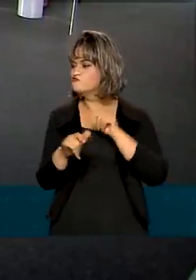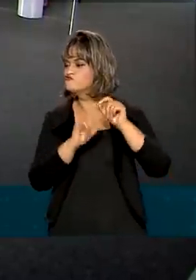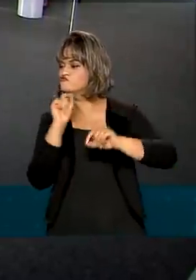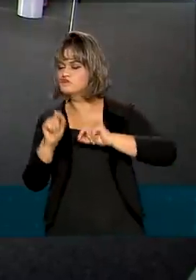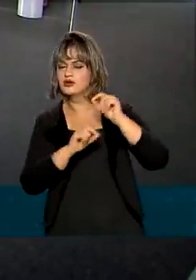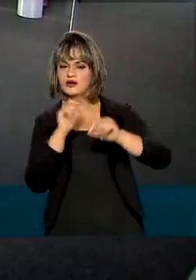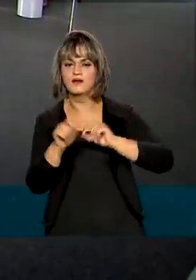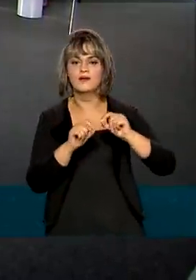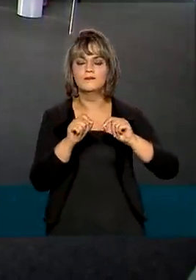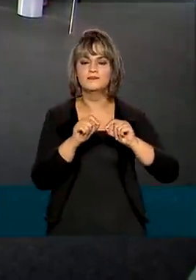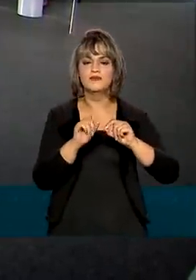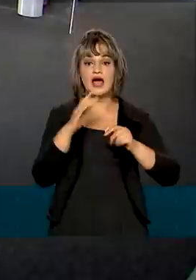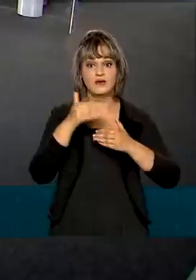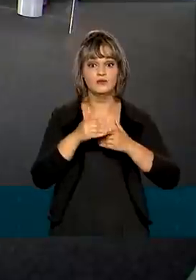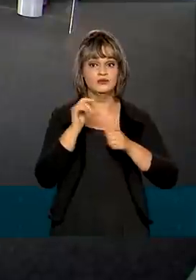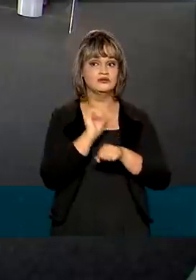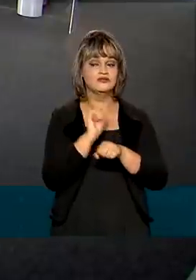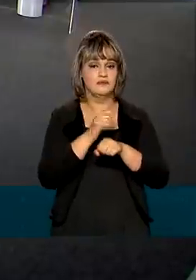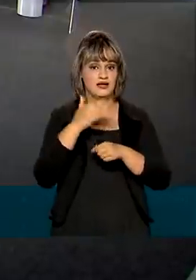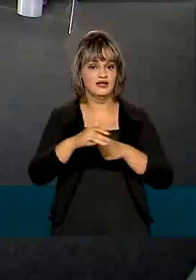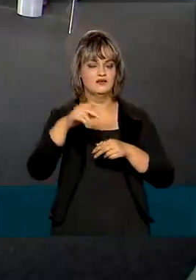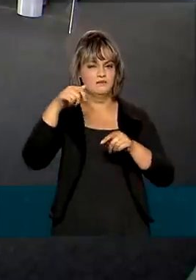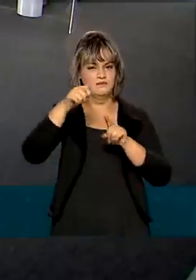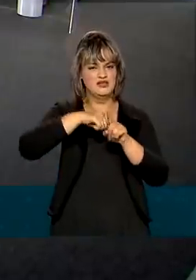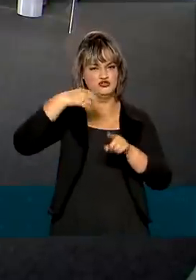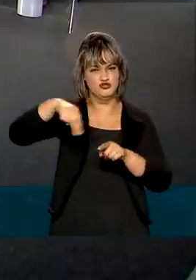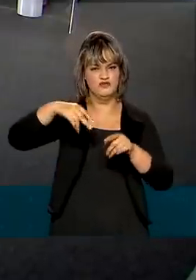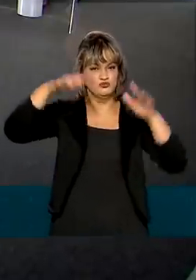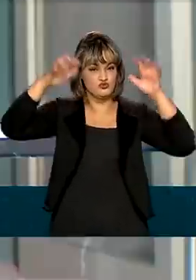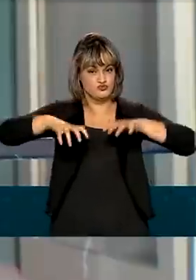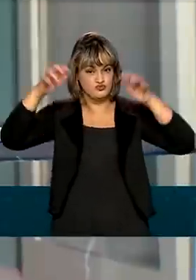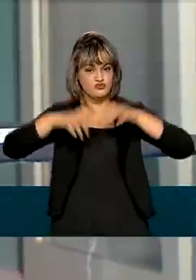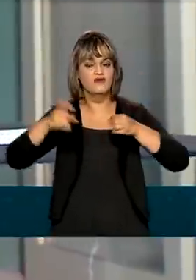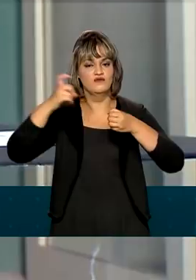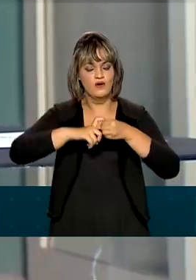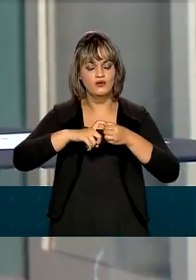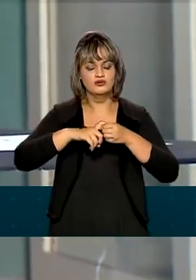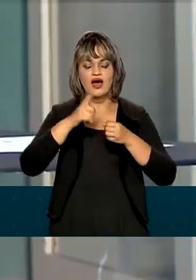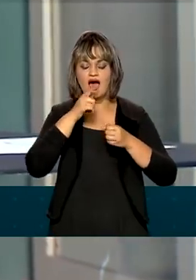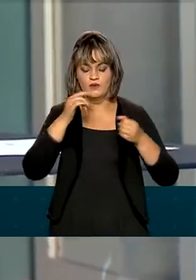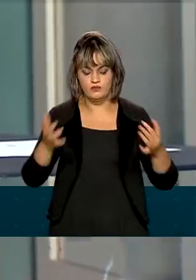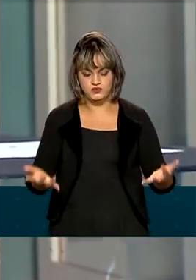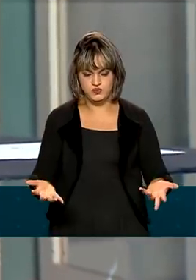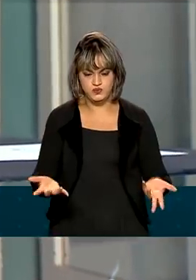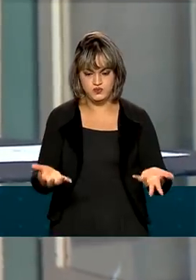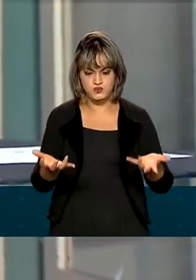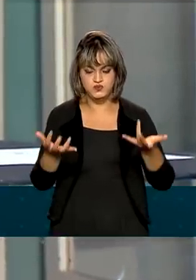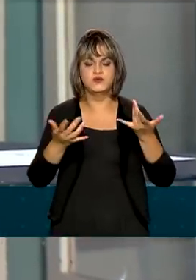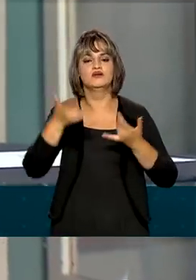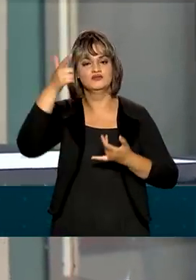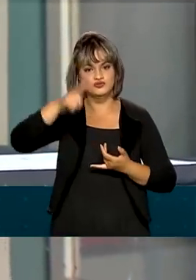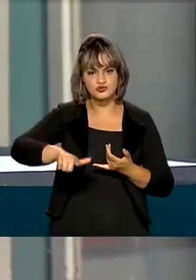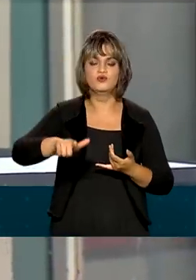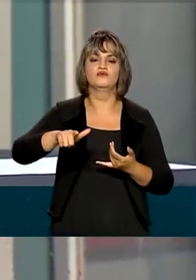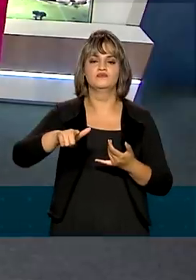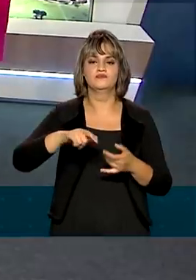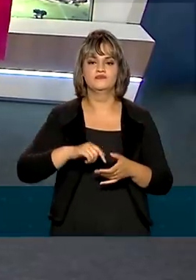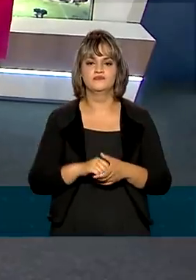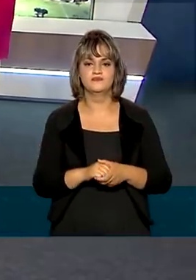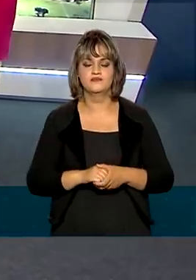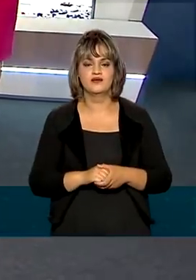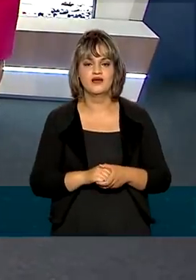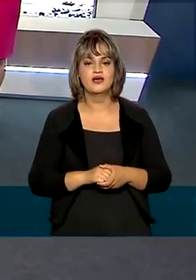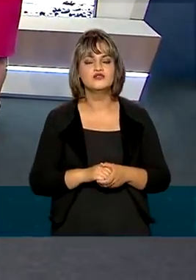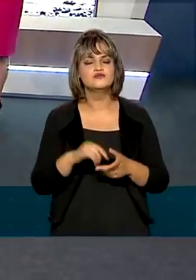voltar o período chuvoso, que se espera que seja em novembro, eles possam ser recompostos para o período chuvoso subsequente.